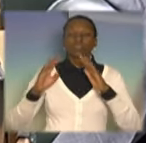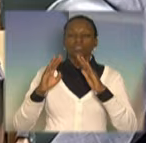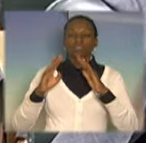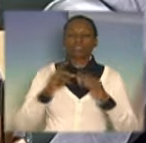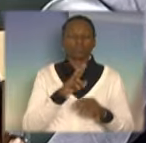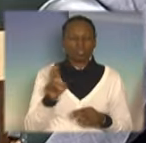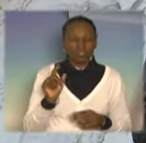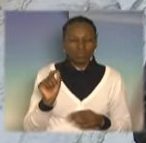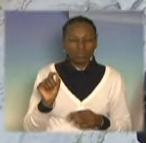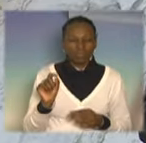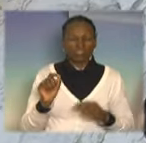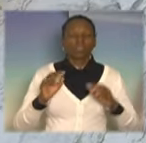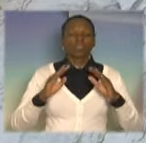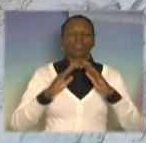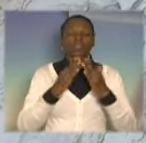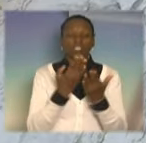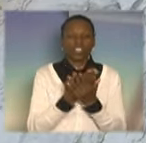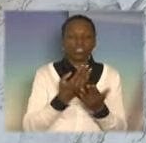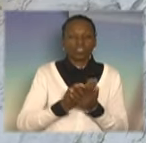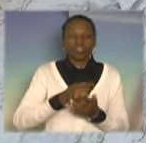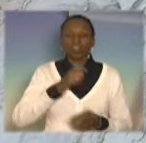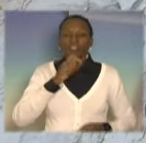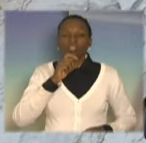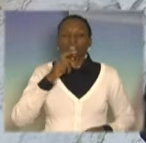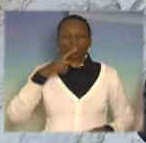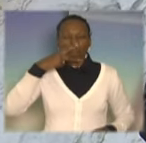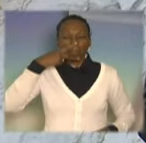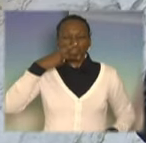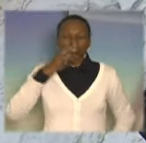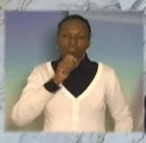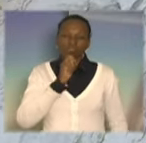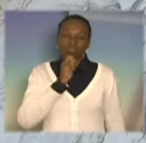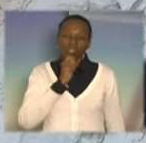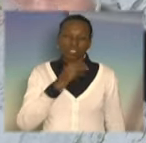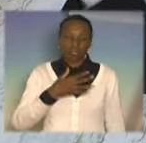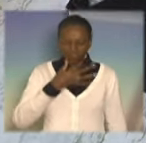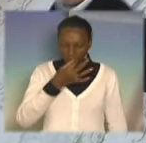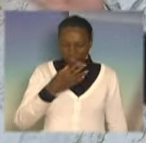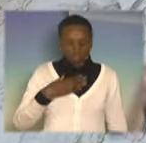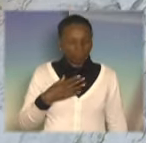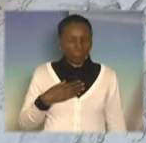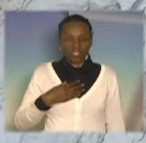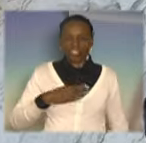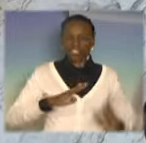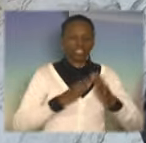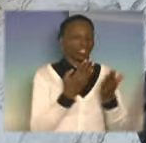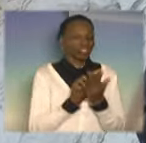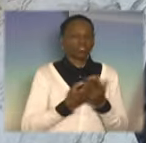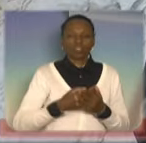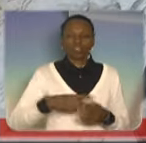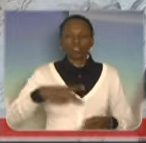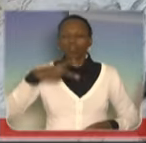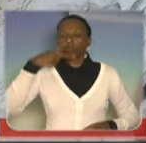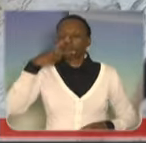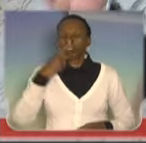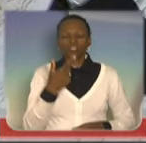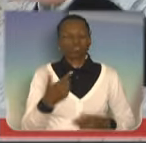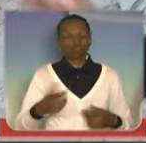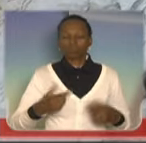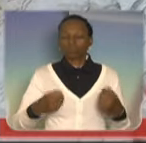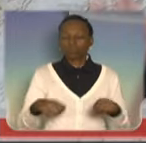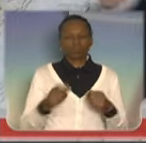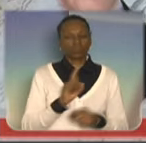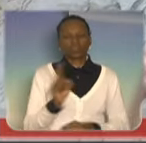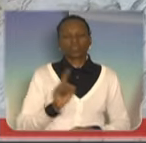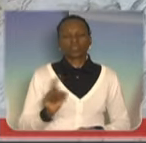Escola sem partido. Eu acho o seguinte, escola não é para ter partido. As nossas escolas, o senhor é um que vem combater diariamente os problemas das escolas, com toda